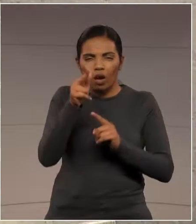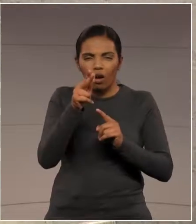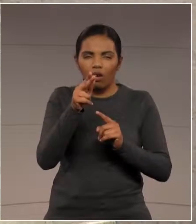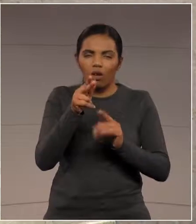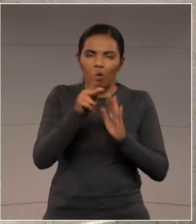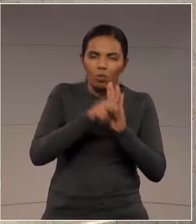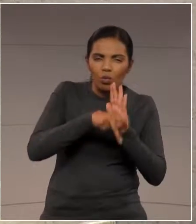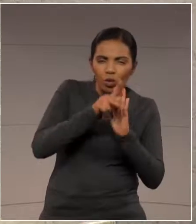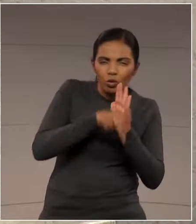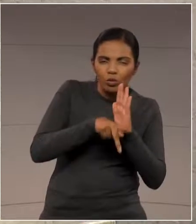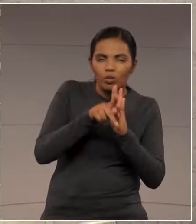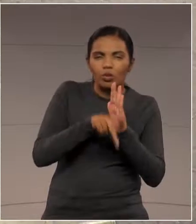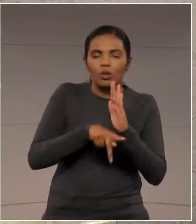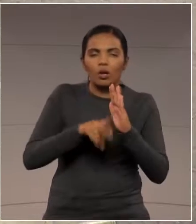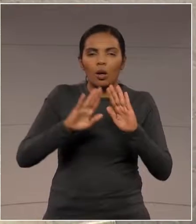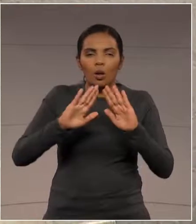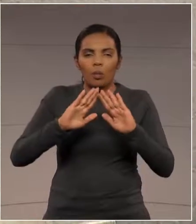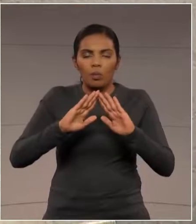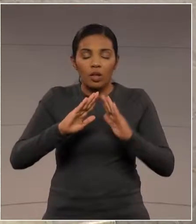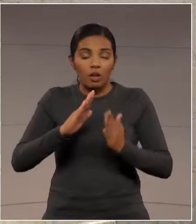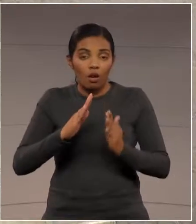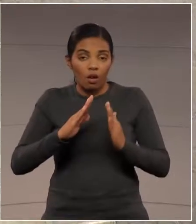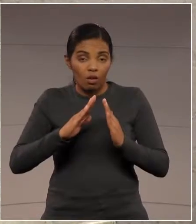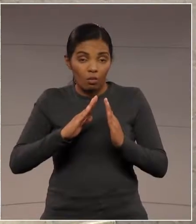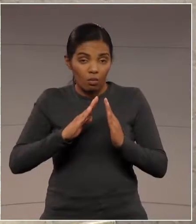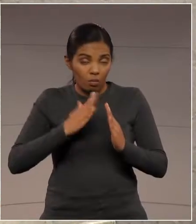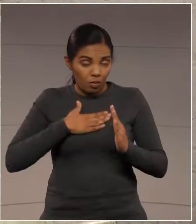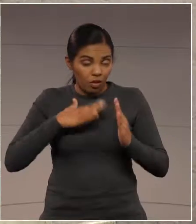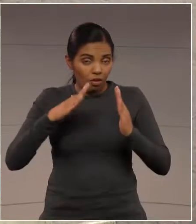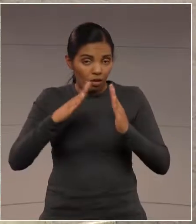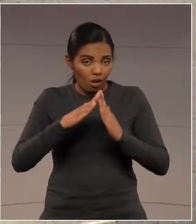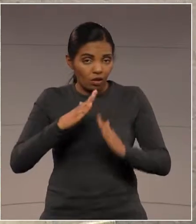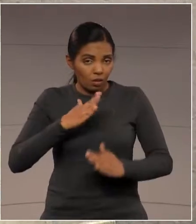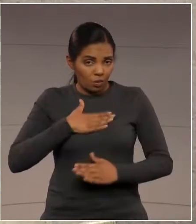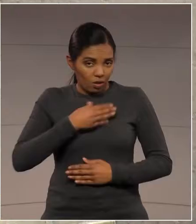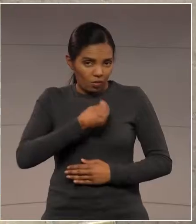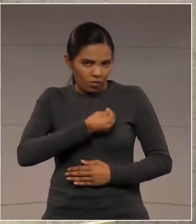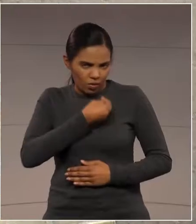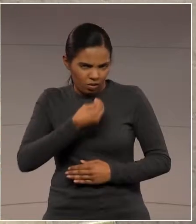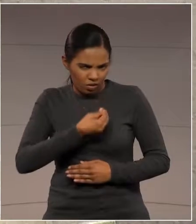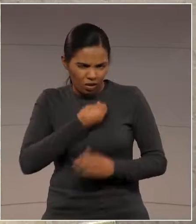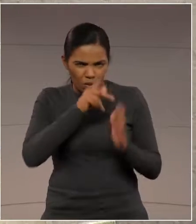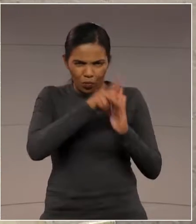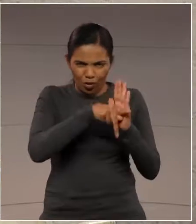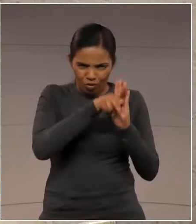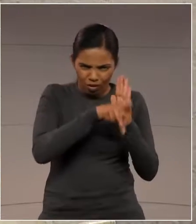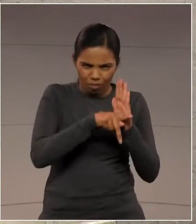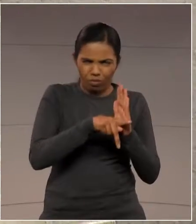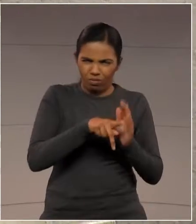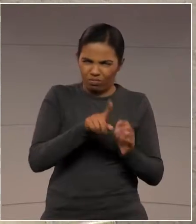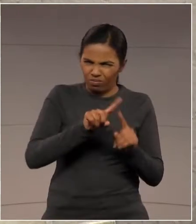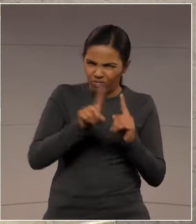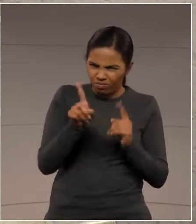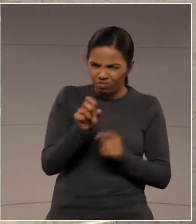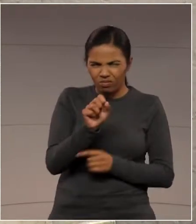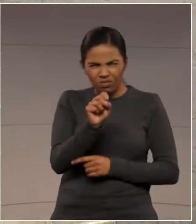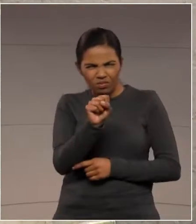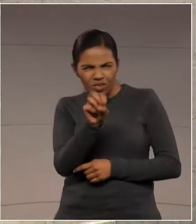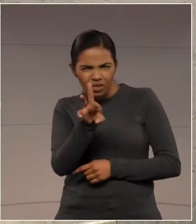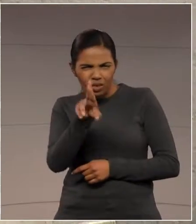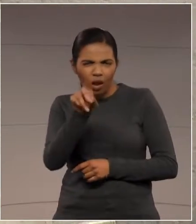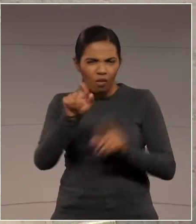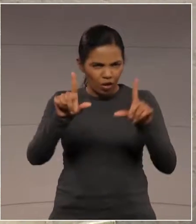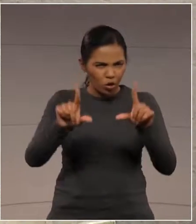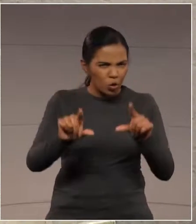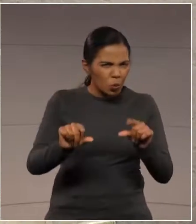Minha Casa Minha Vida. Será que esse corte realmente é para diminuir